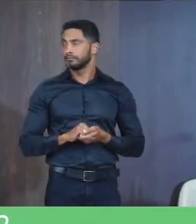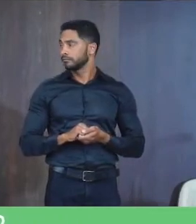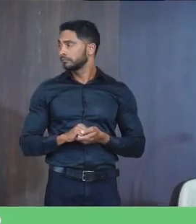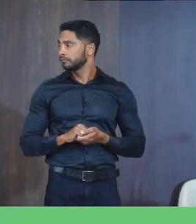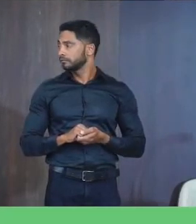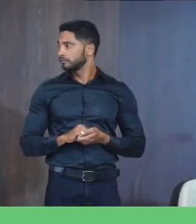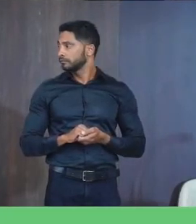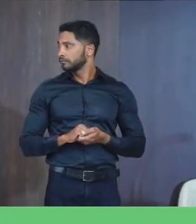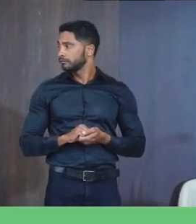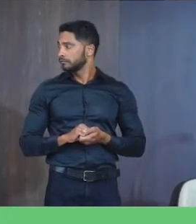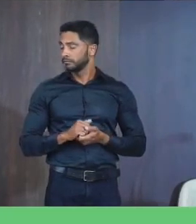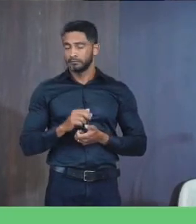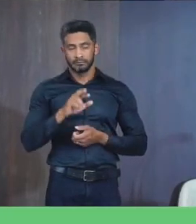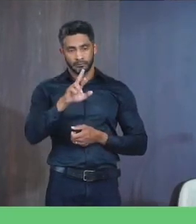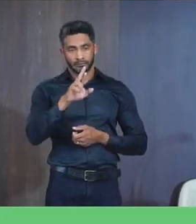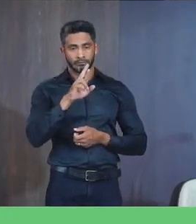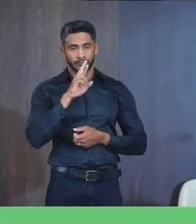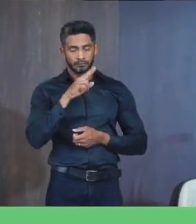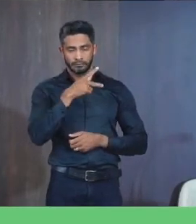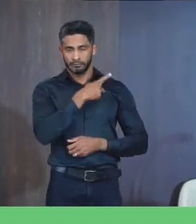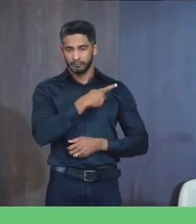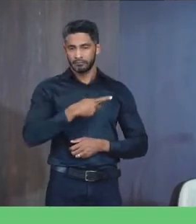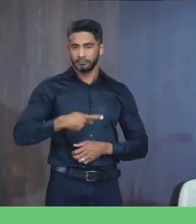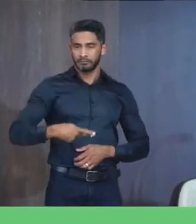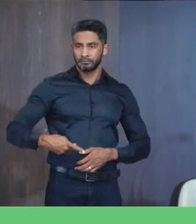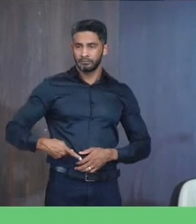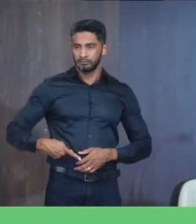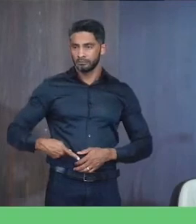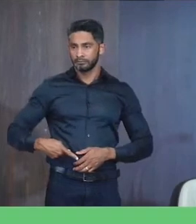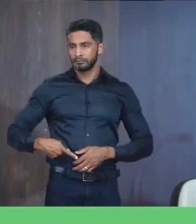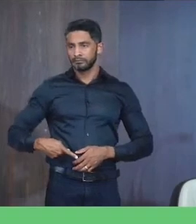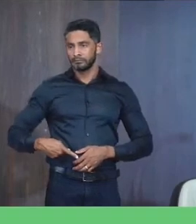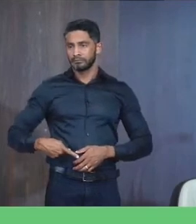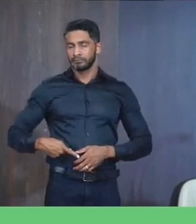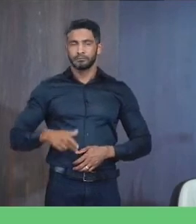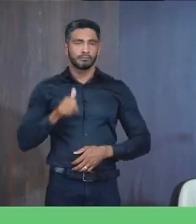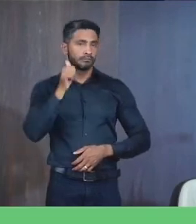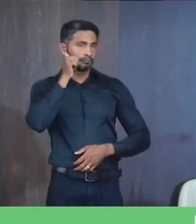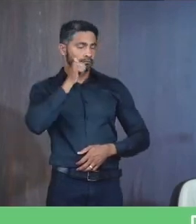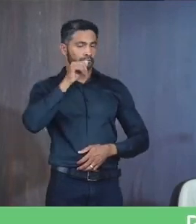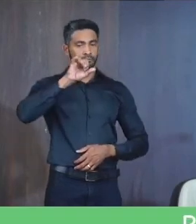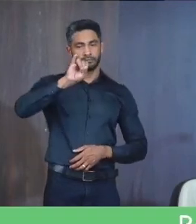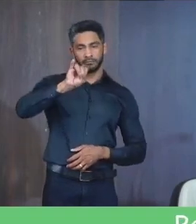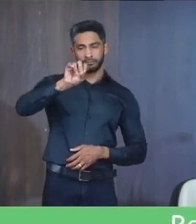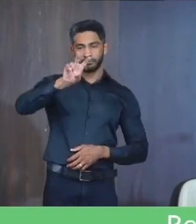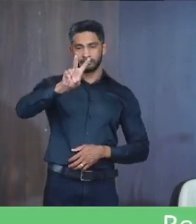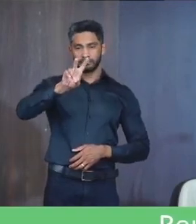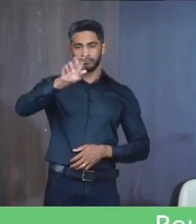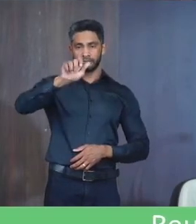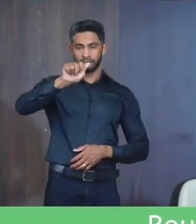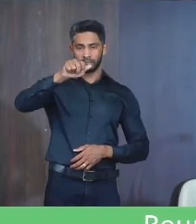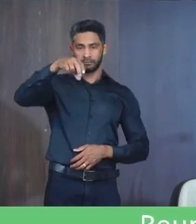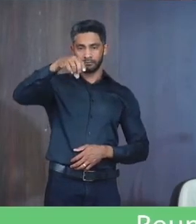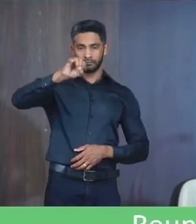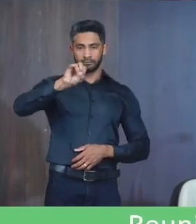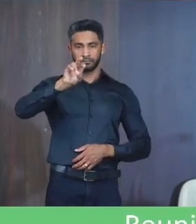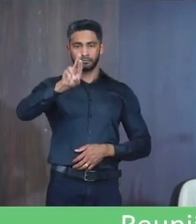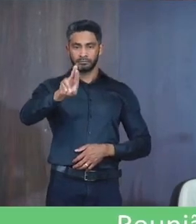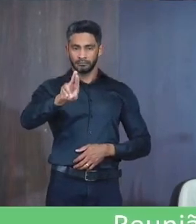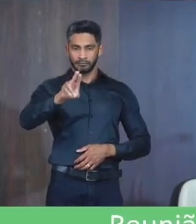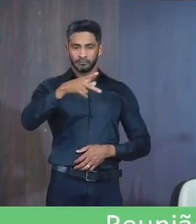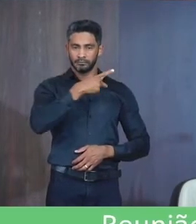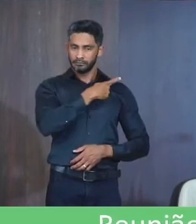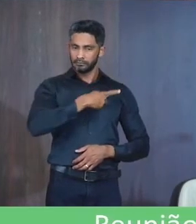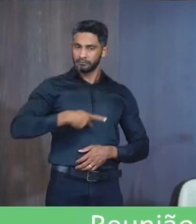A resposta aqui O presidente É da senhora Ivani Pereira Dos Santos Mendes